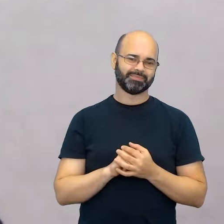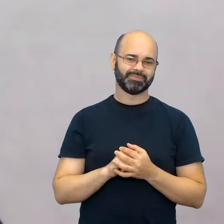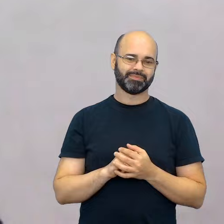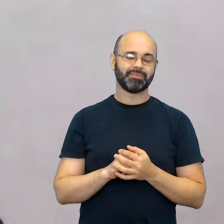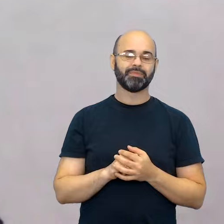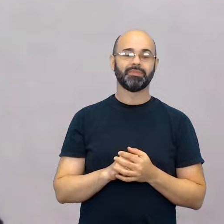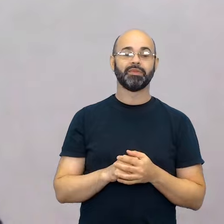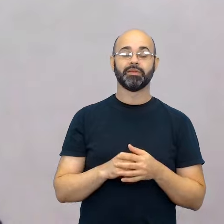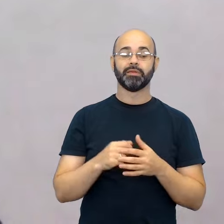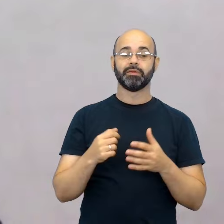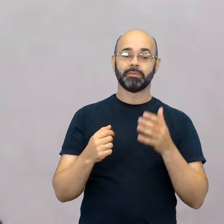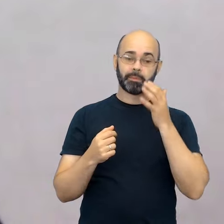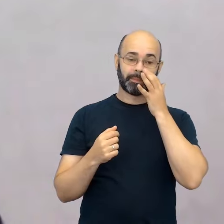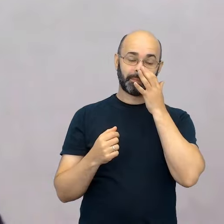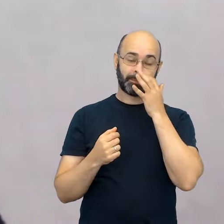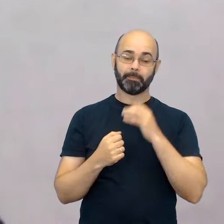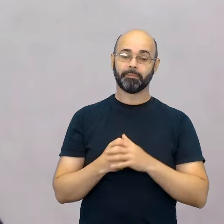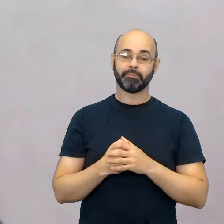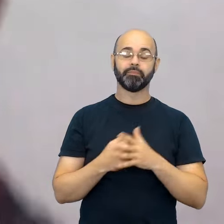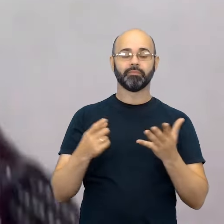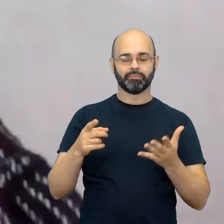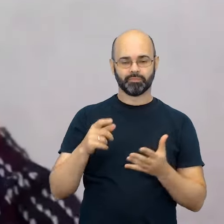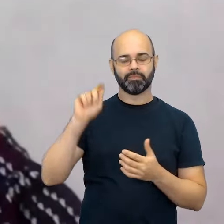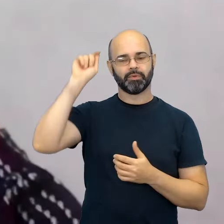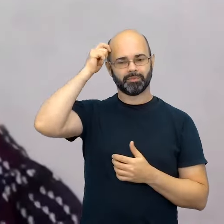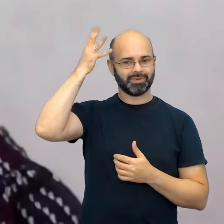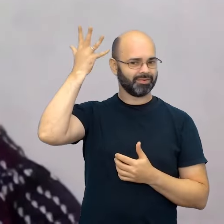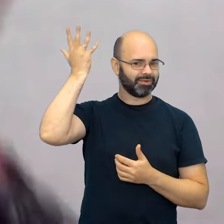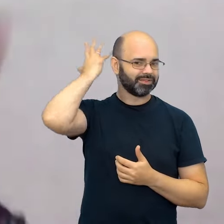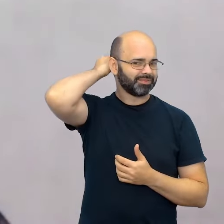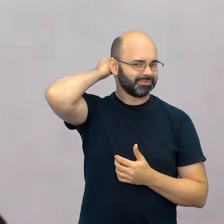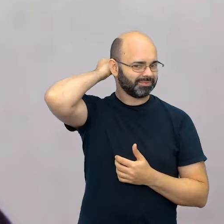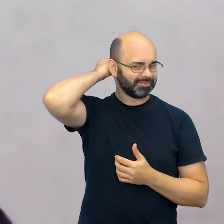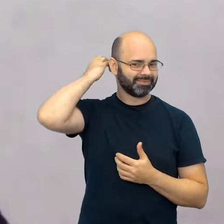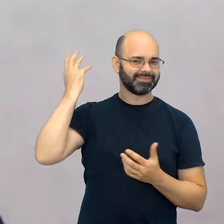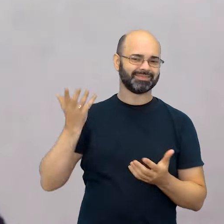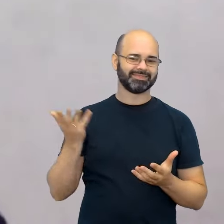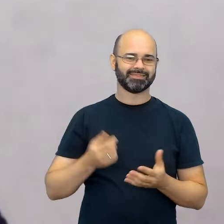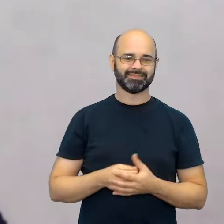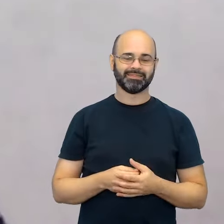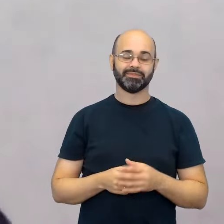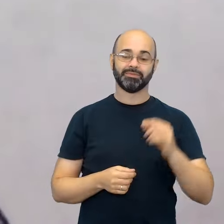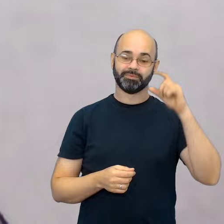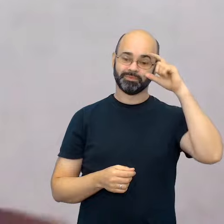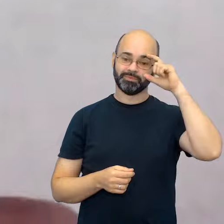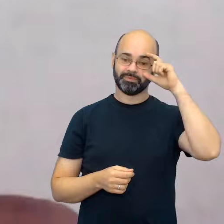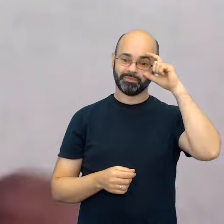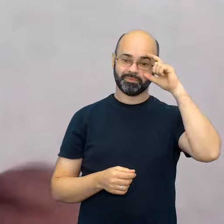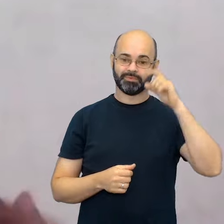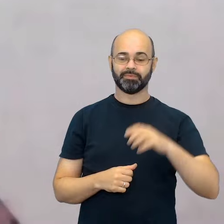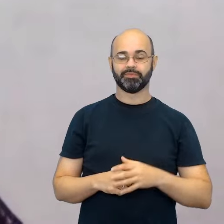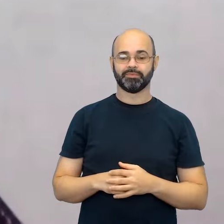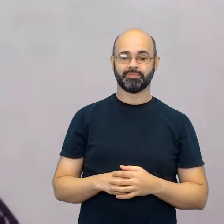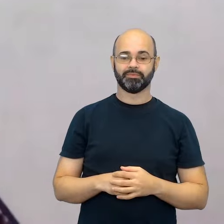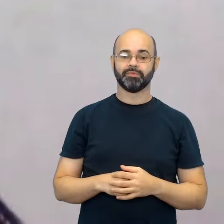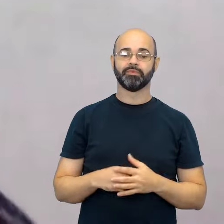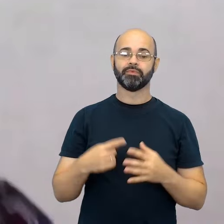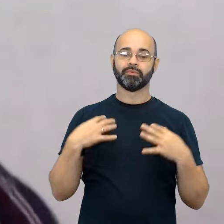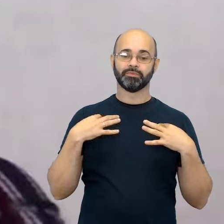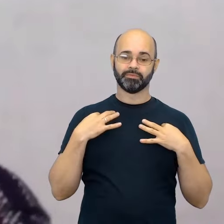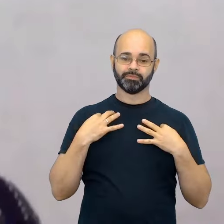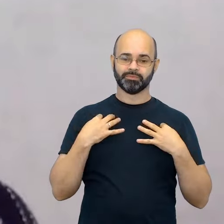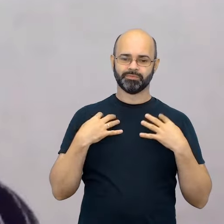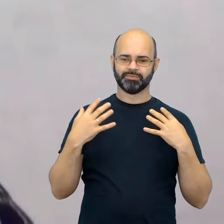uma mulher preta, cabelos curtos, pretos e presos no coque, uso óculos e estou com uma blusa, com algumas